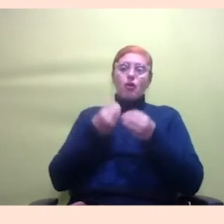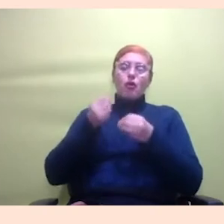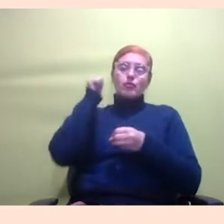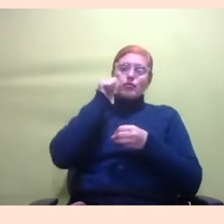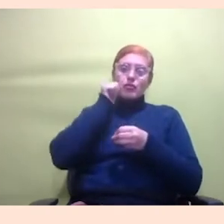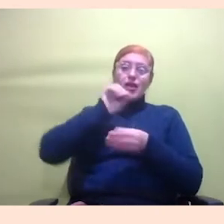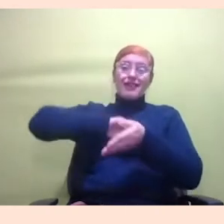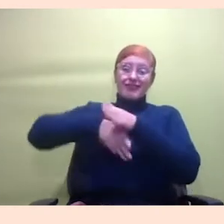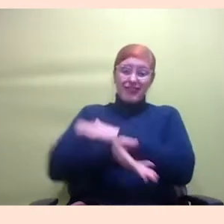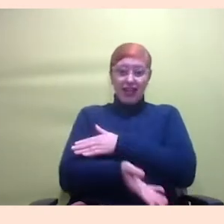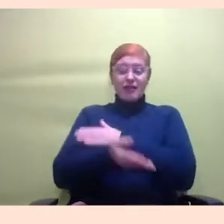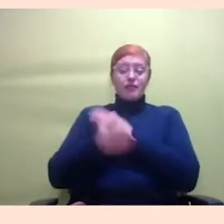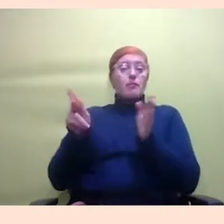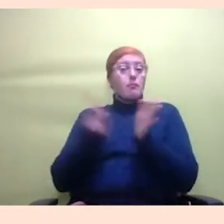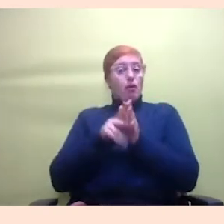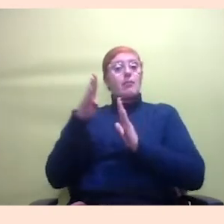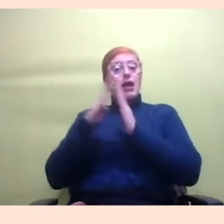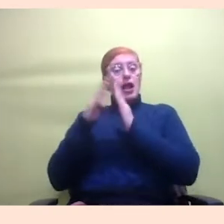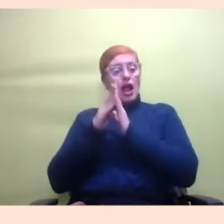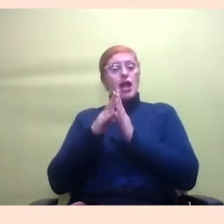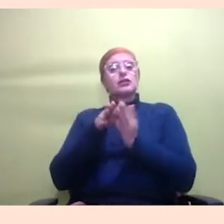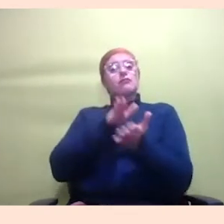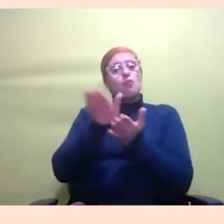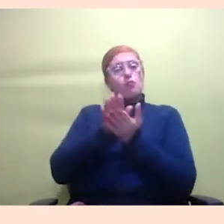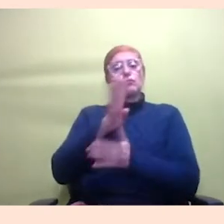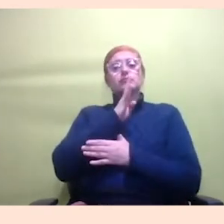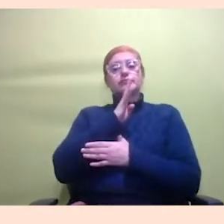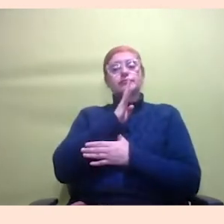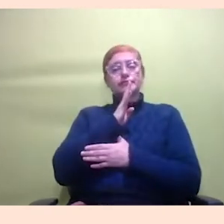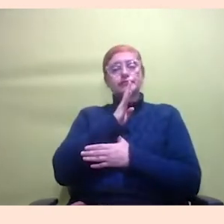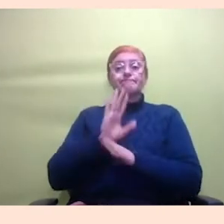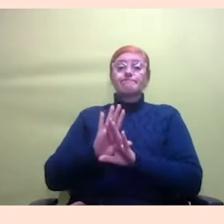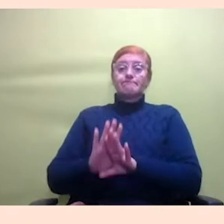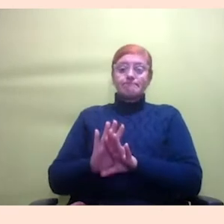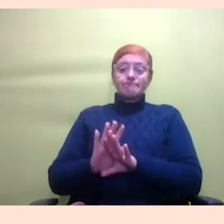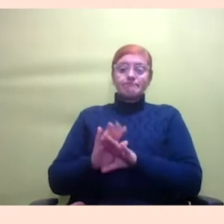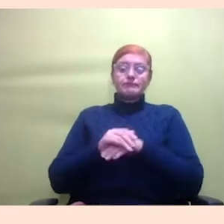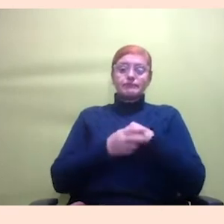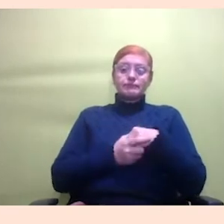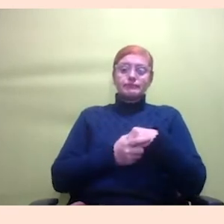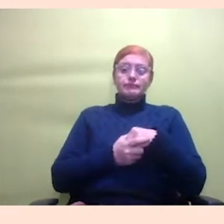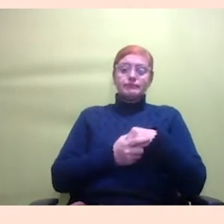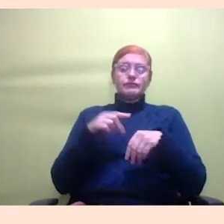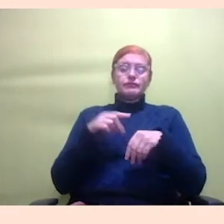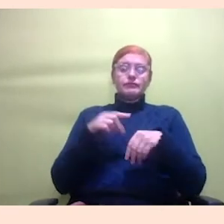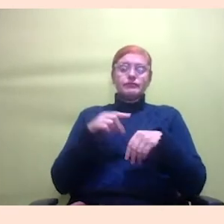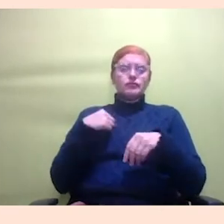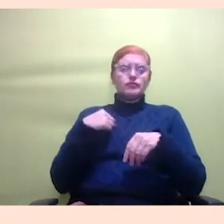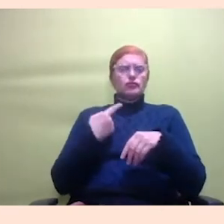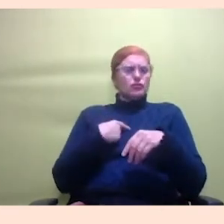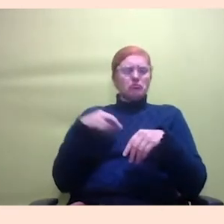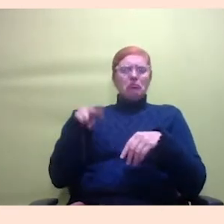própria casa delas para a produção de conhecimento mas aí é uma coisa que a gente não tinha pensado nisso até